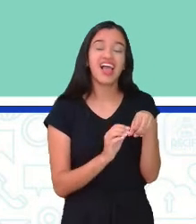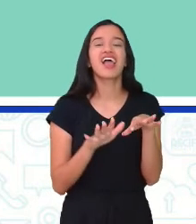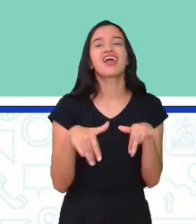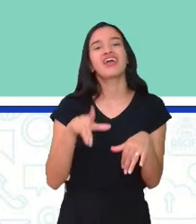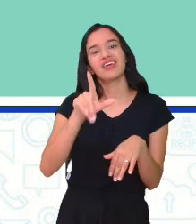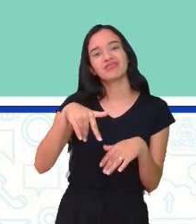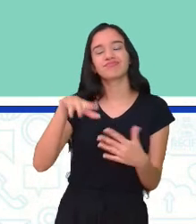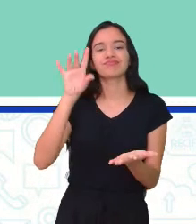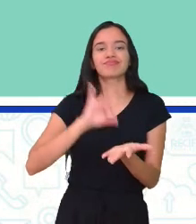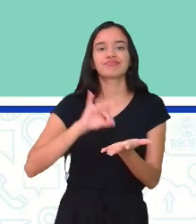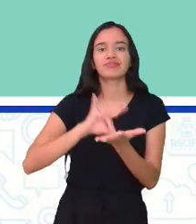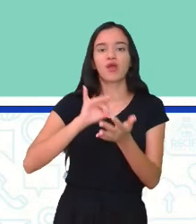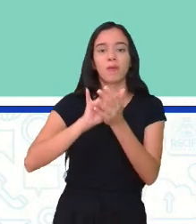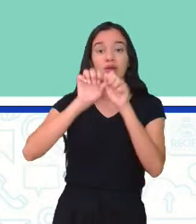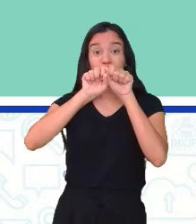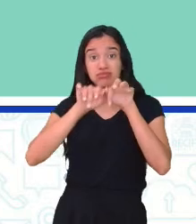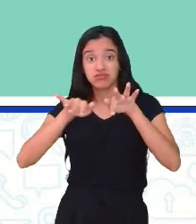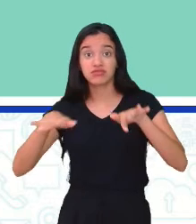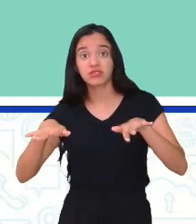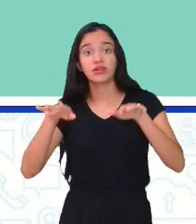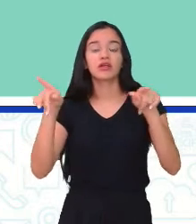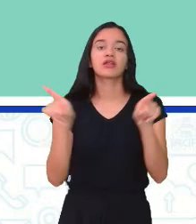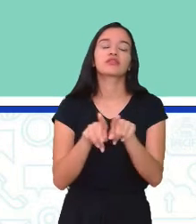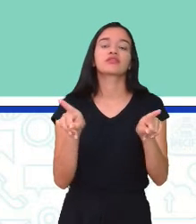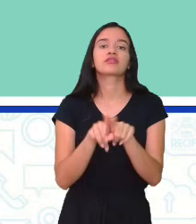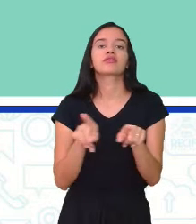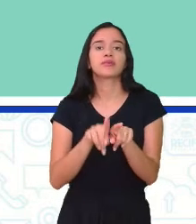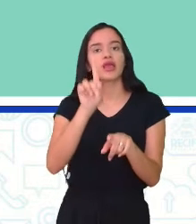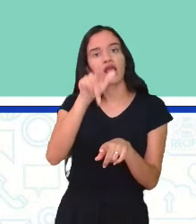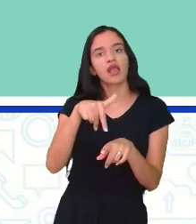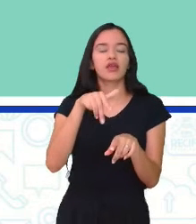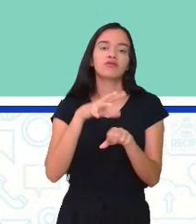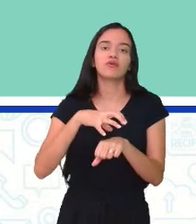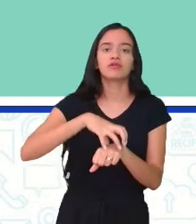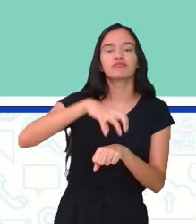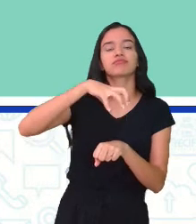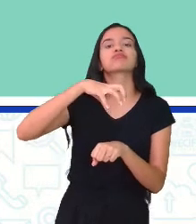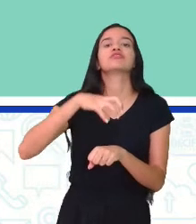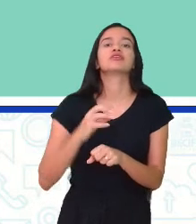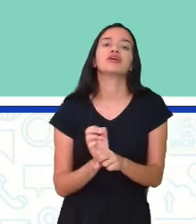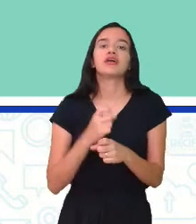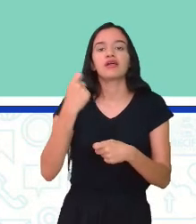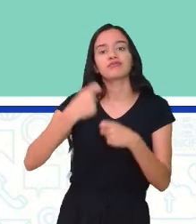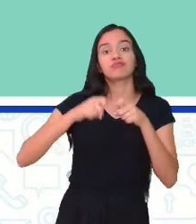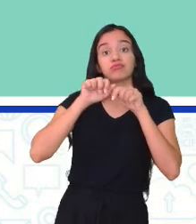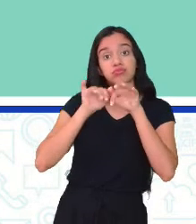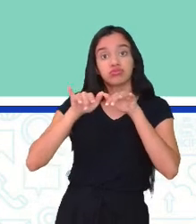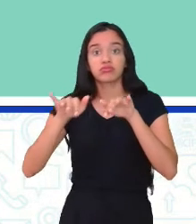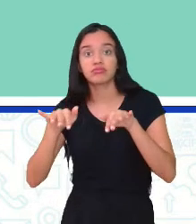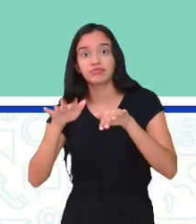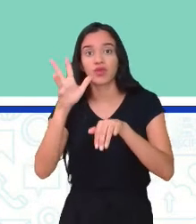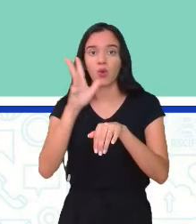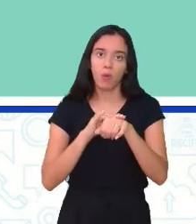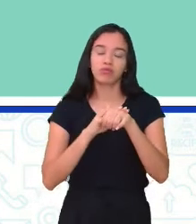é uma infecção viral e também ela é causada, ela é uma infecção sexualmente transmissível, não é? Realmente,